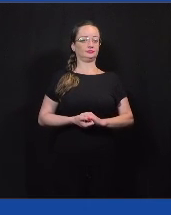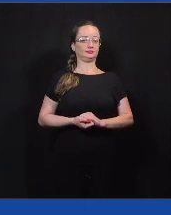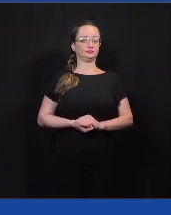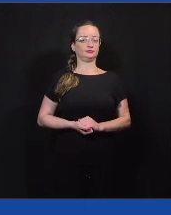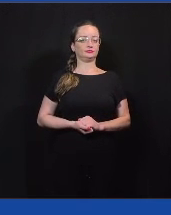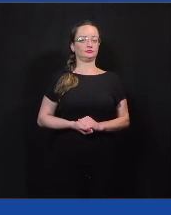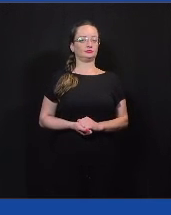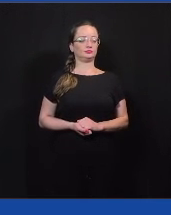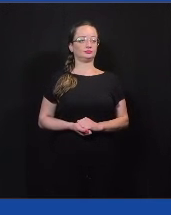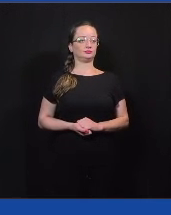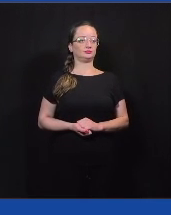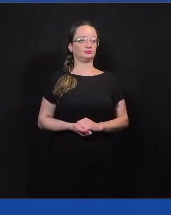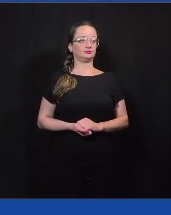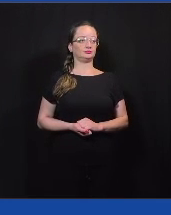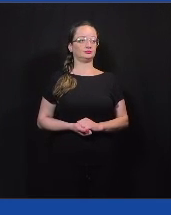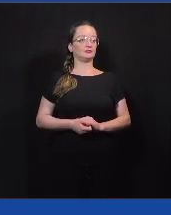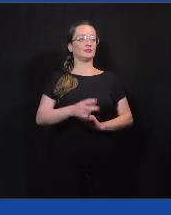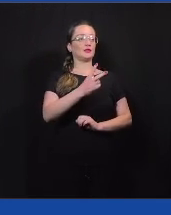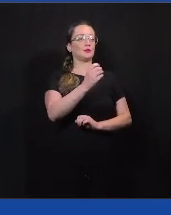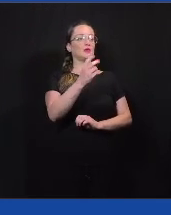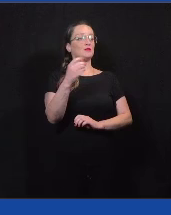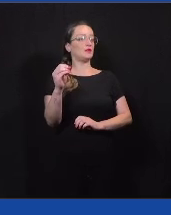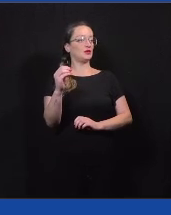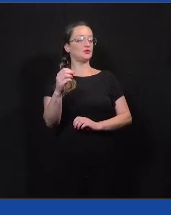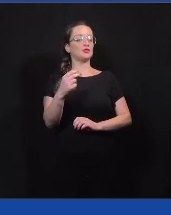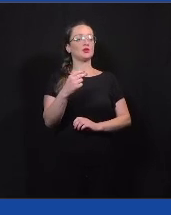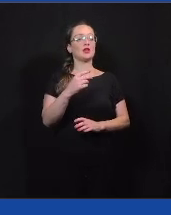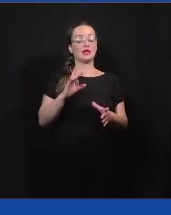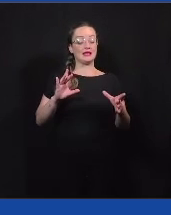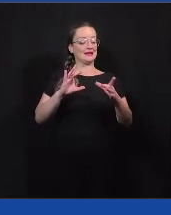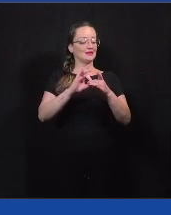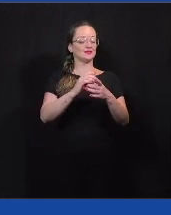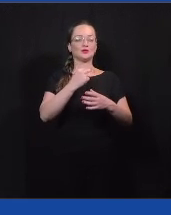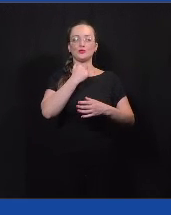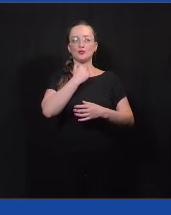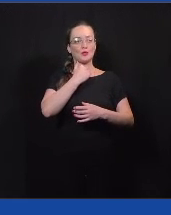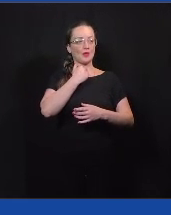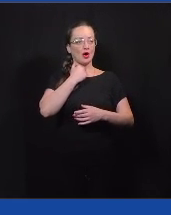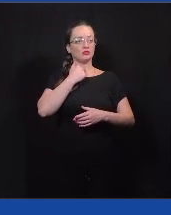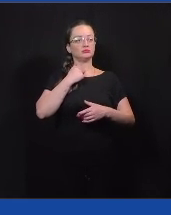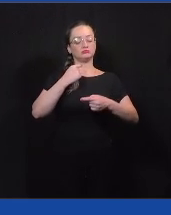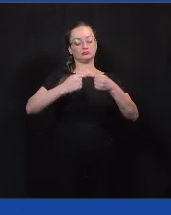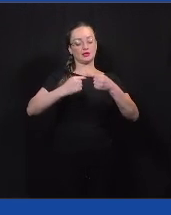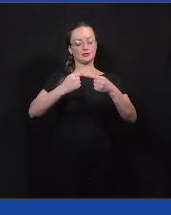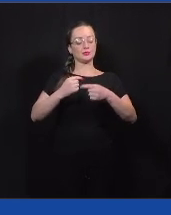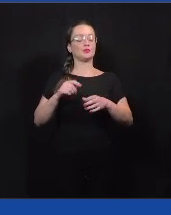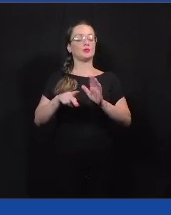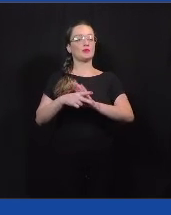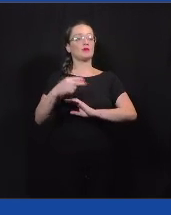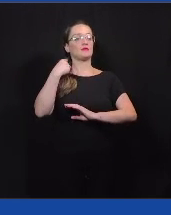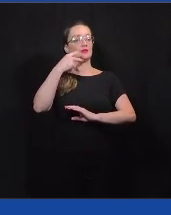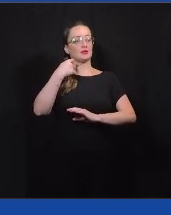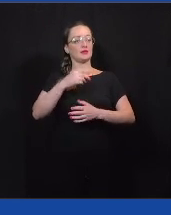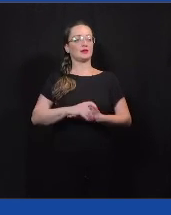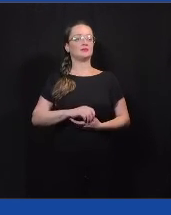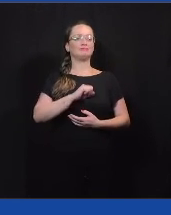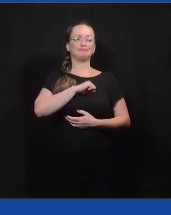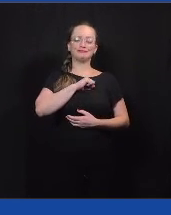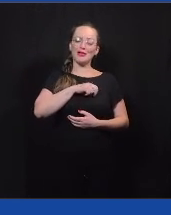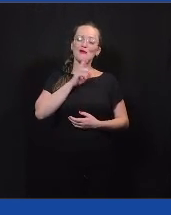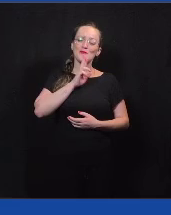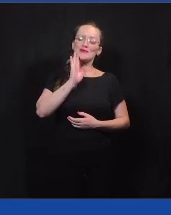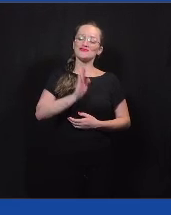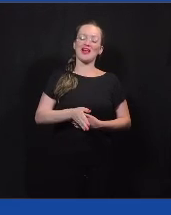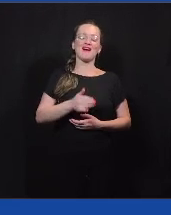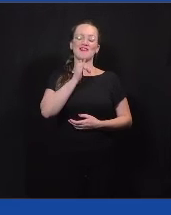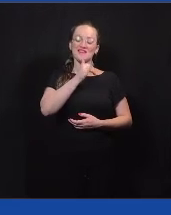Em 2020, não serão permitidas coligações nas disputas dos vereadores. Sacanagem, já falei essa resposta aqui.